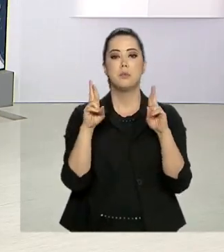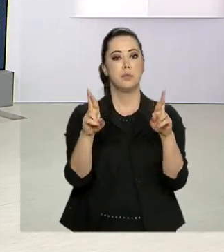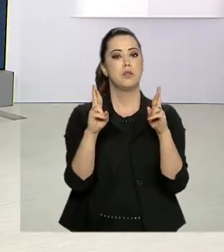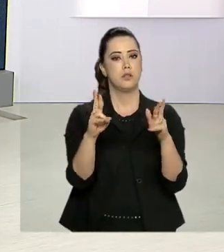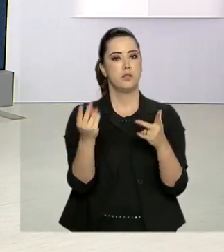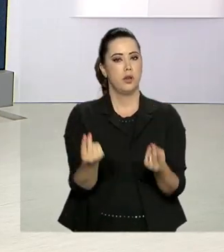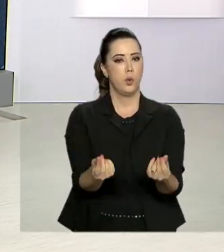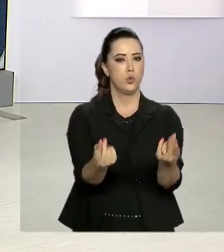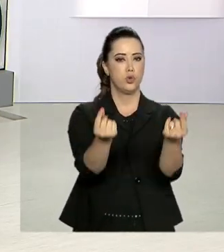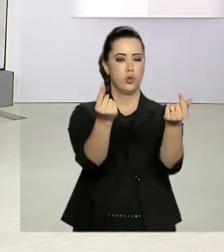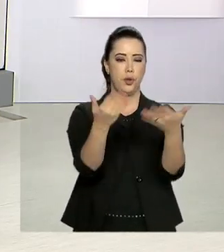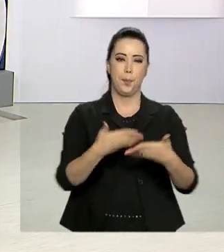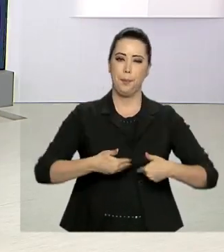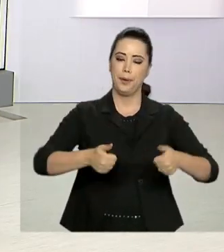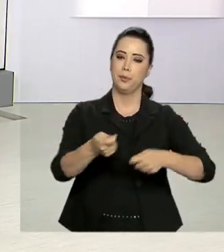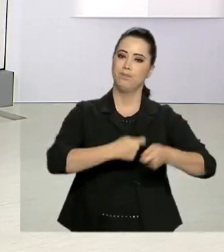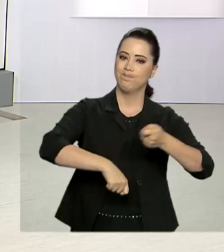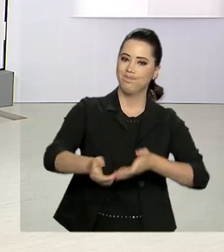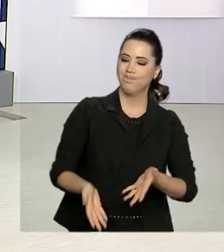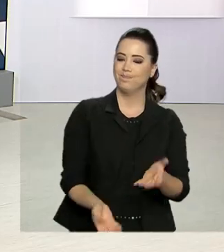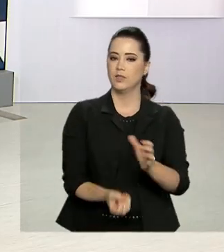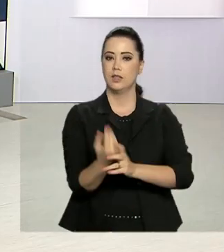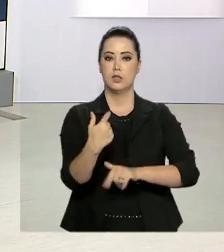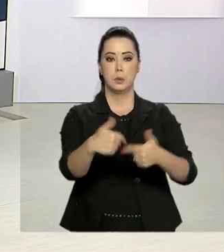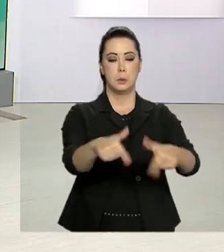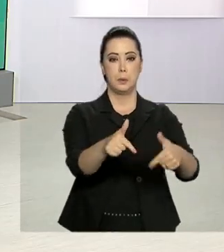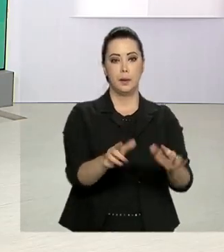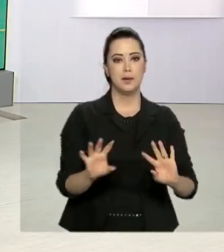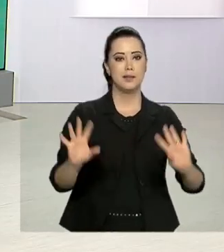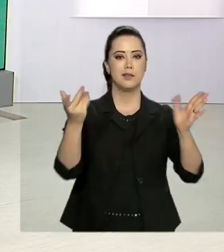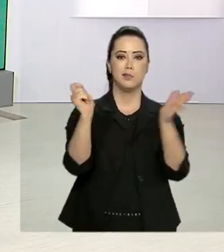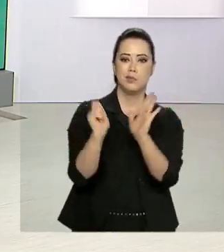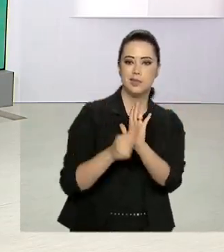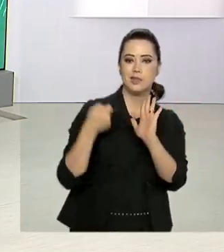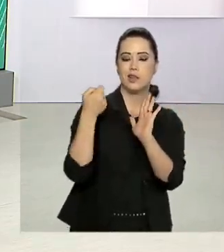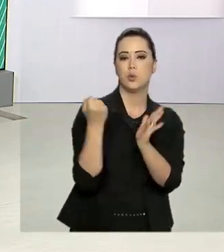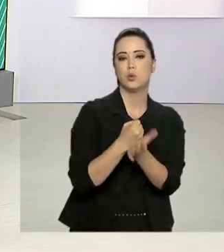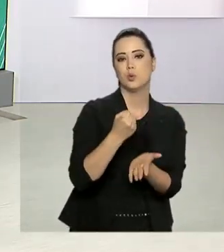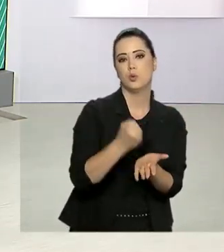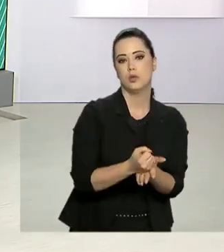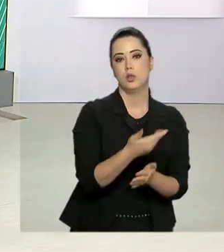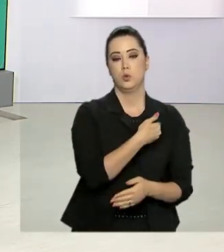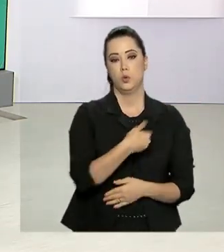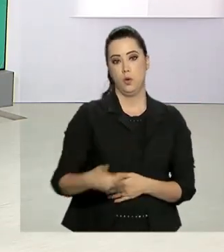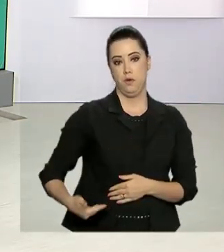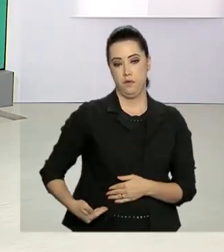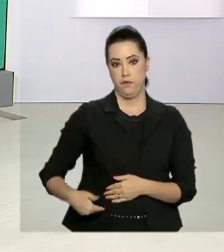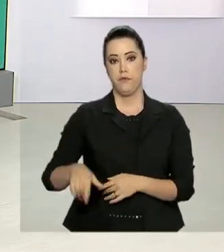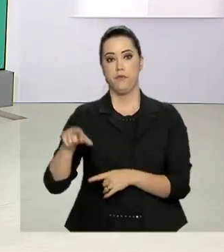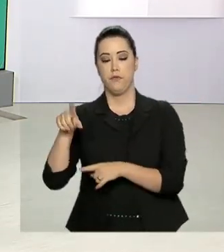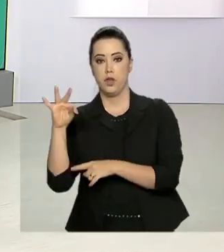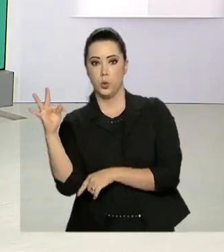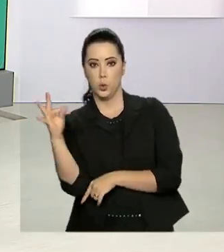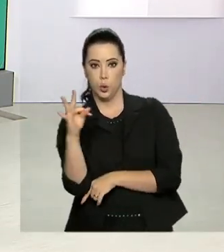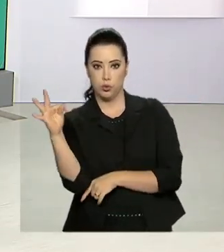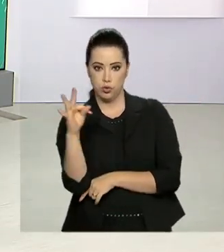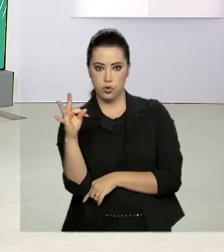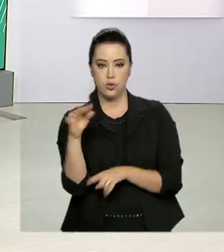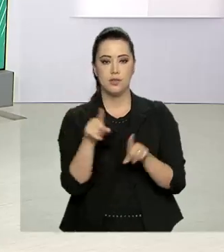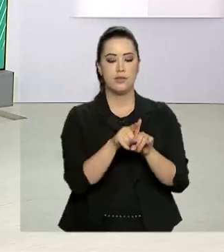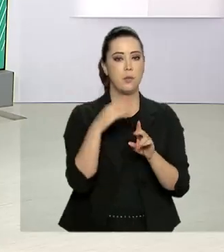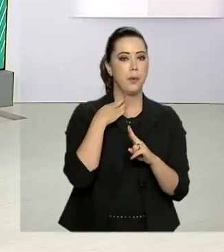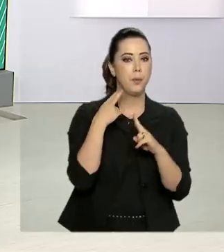recursos estimulem a economia gerando empregos. A cerimônia de assinatura do contrato entre o governo do estado e a Caixa ocorreu